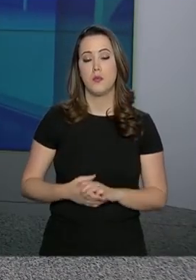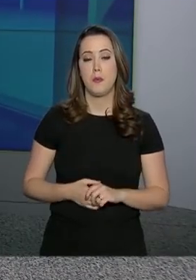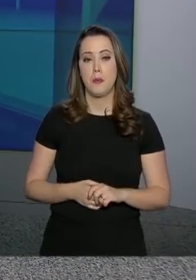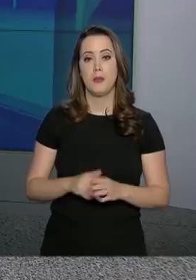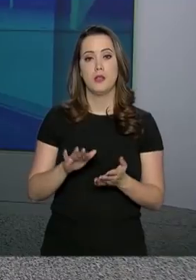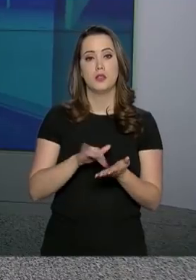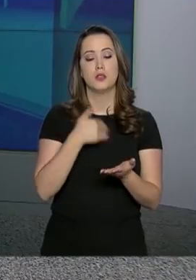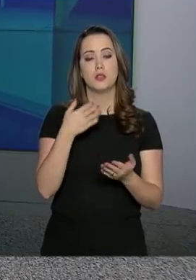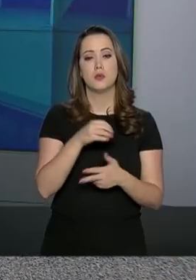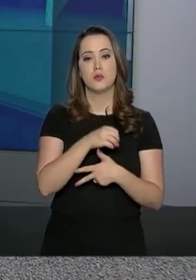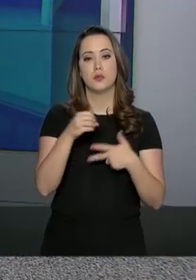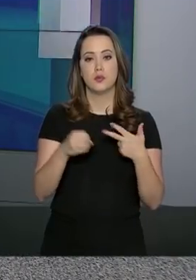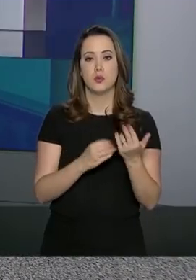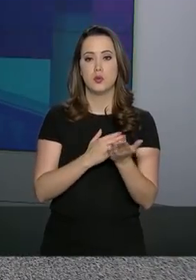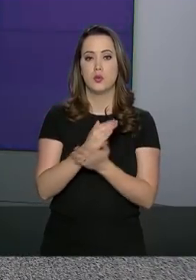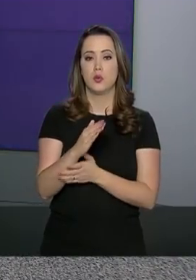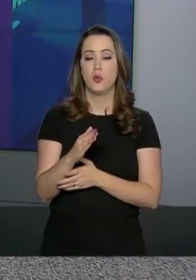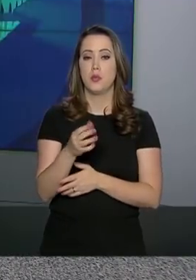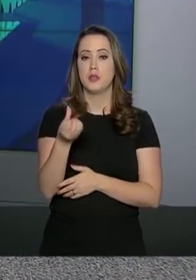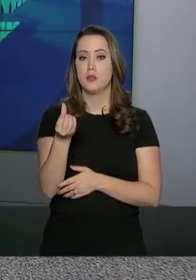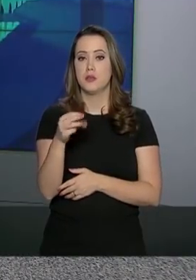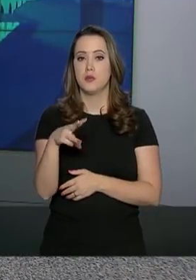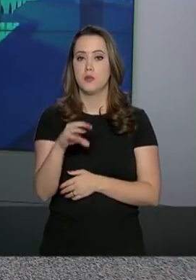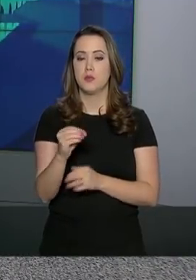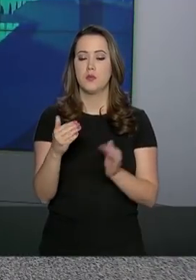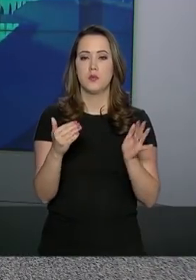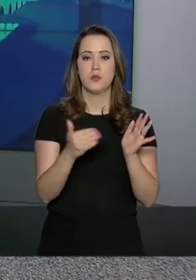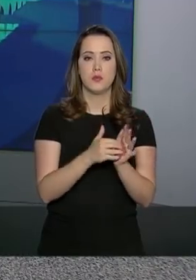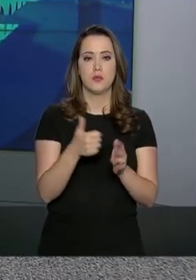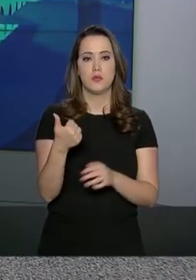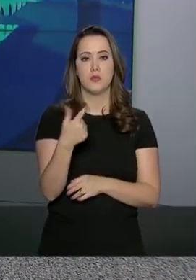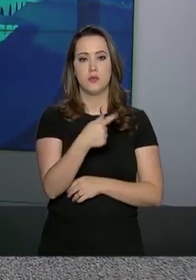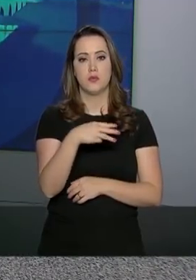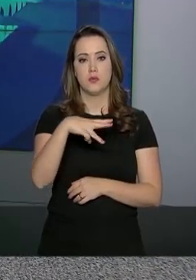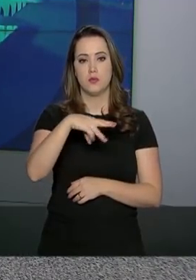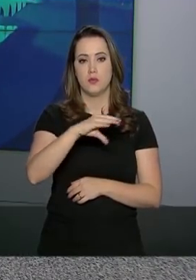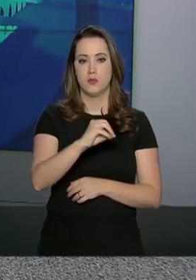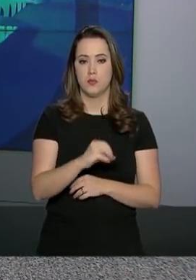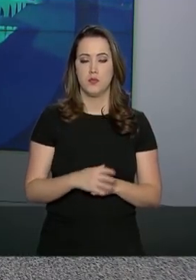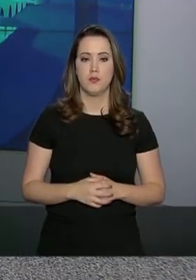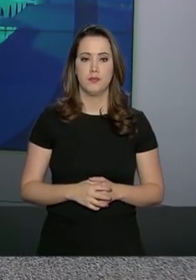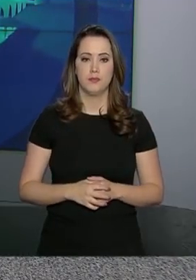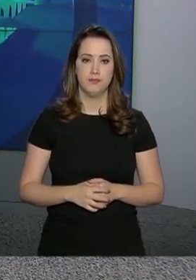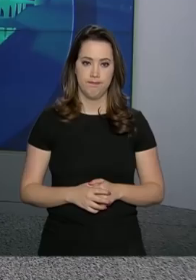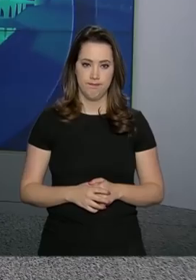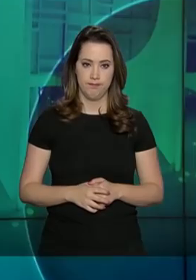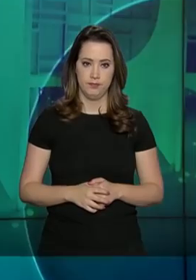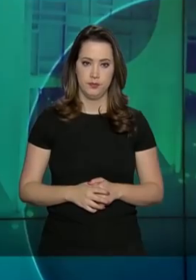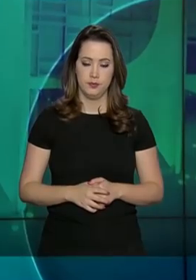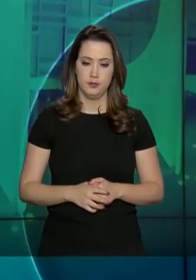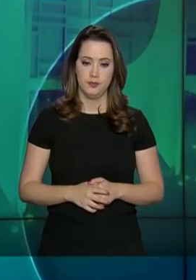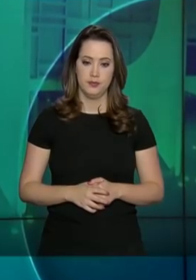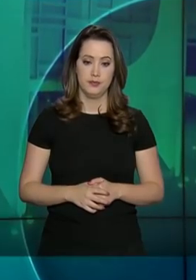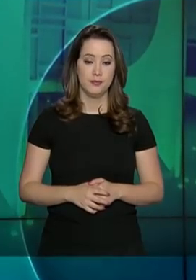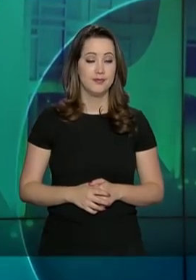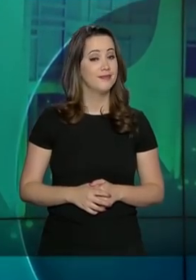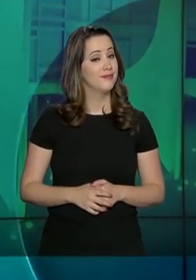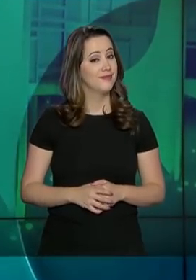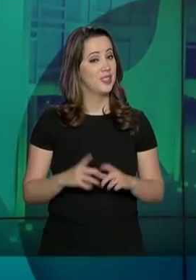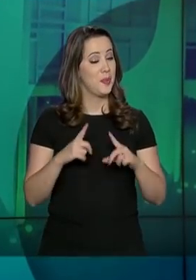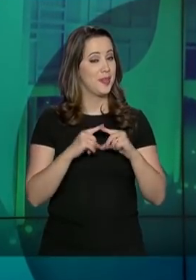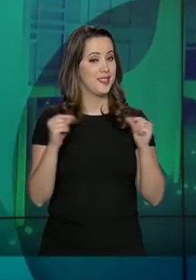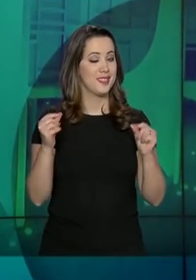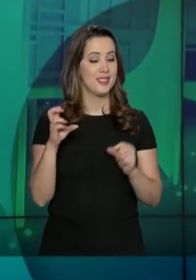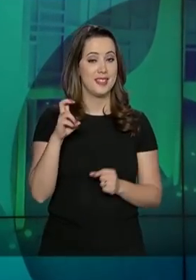As inscrições para o Enem começam no dia 6 de maio e vão até 17 de maio. Brasília